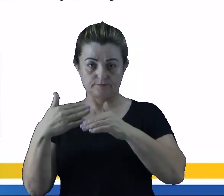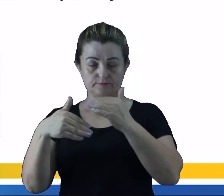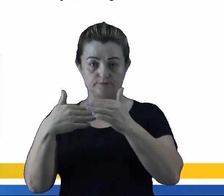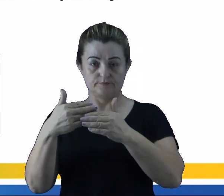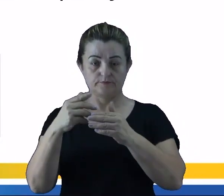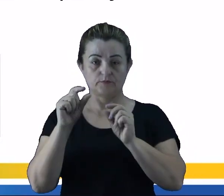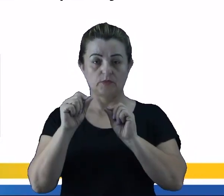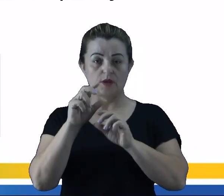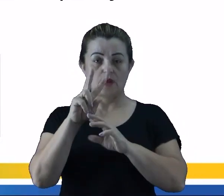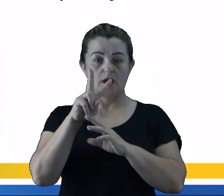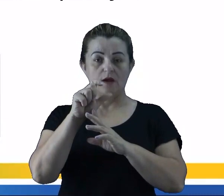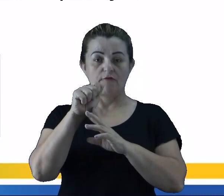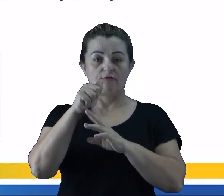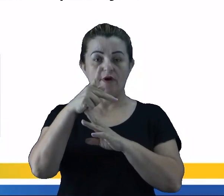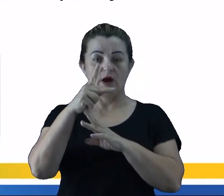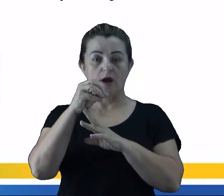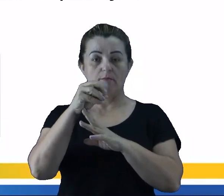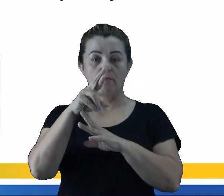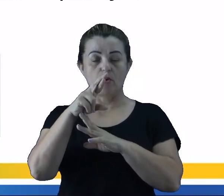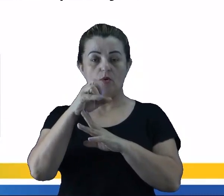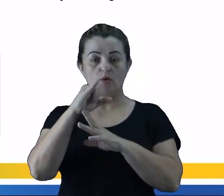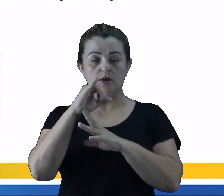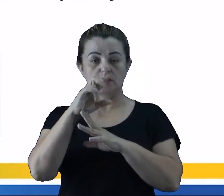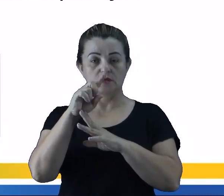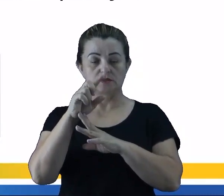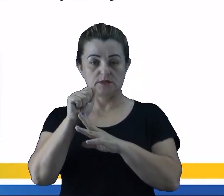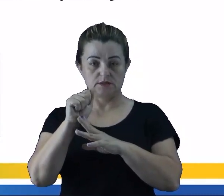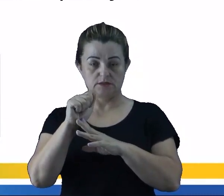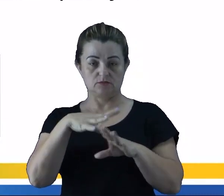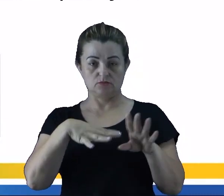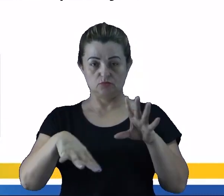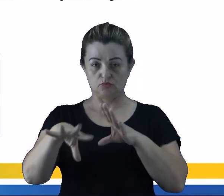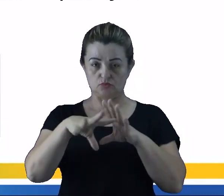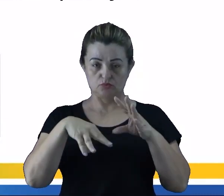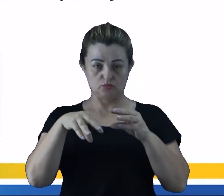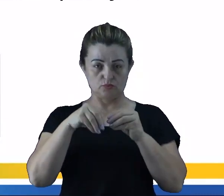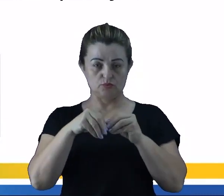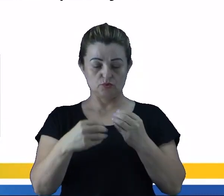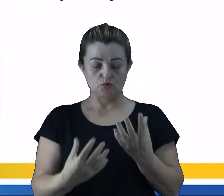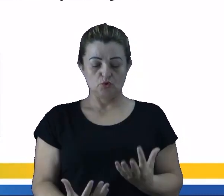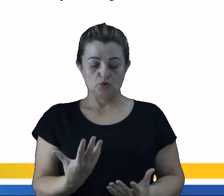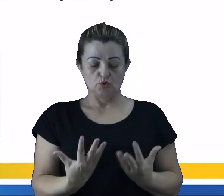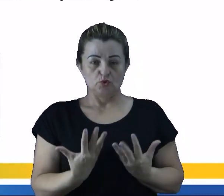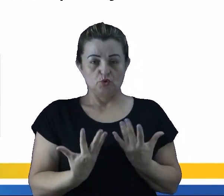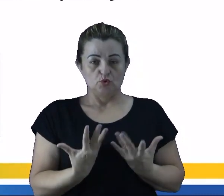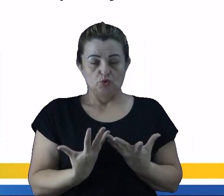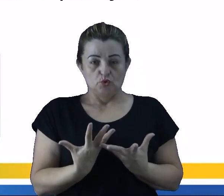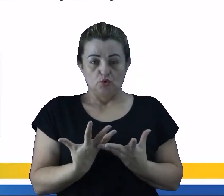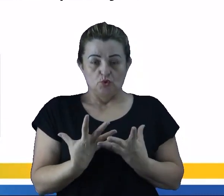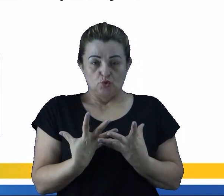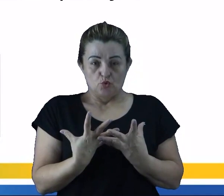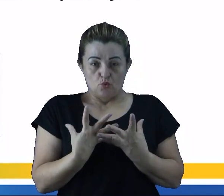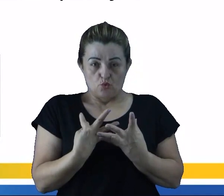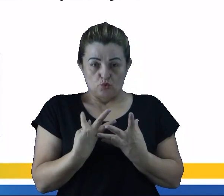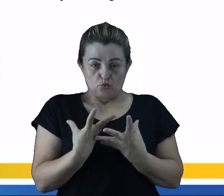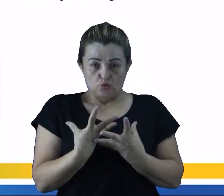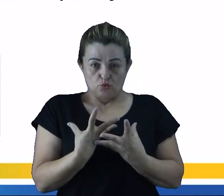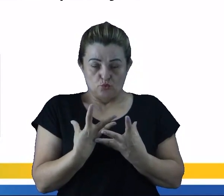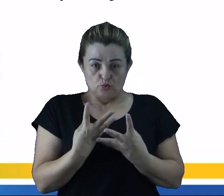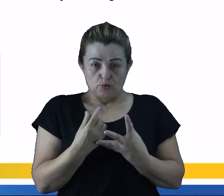de vaporização. Então, a vai pegar essa mistura de água e sal e vamos aquecer até que toda a água ela seja